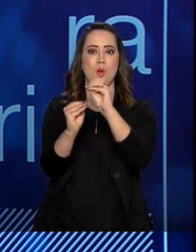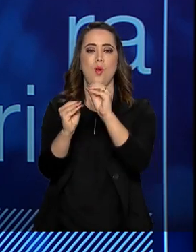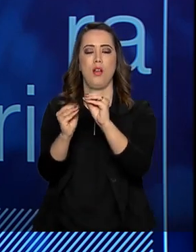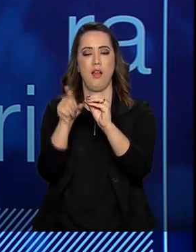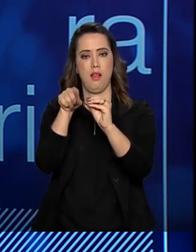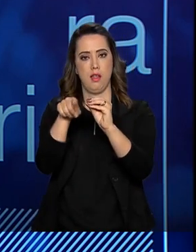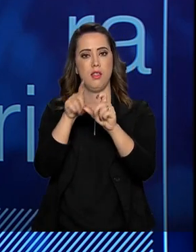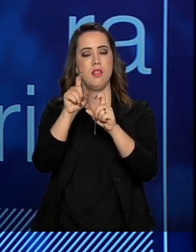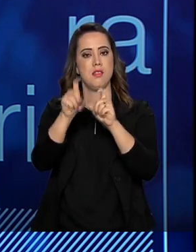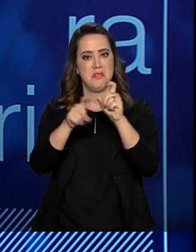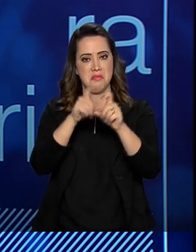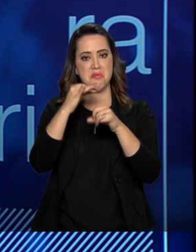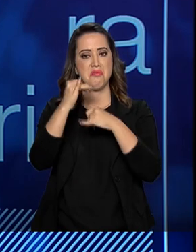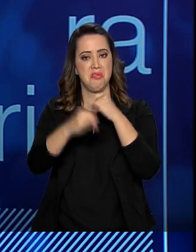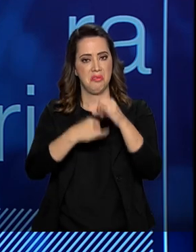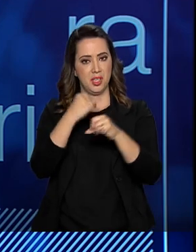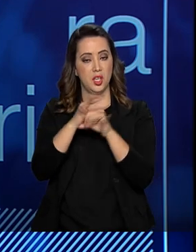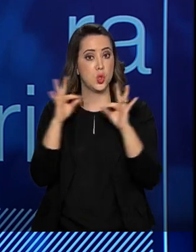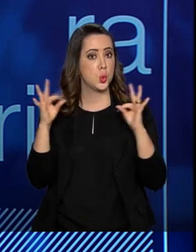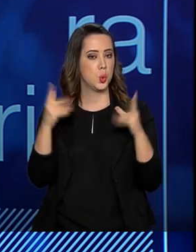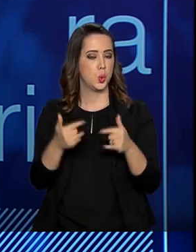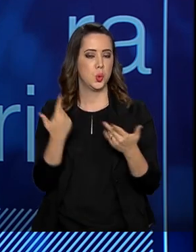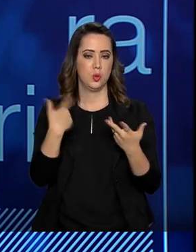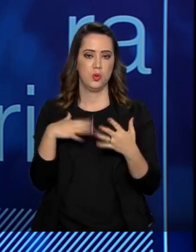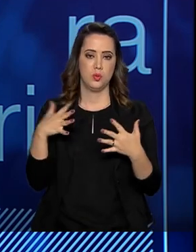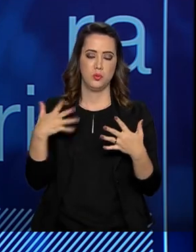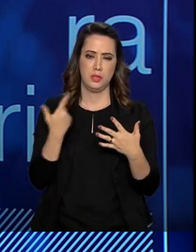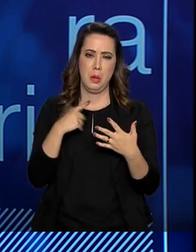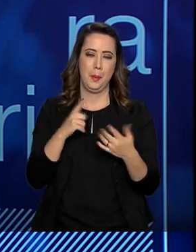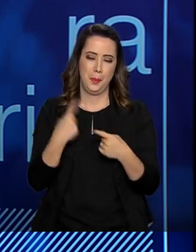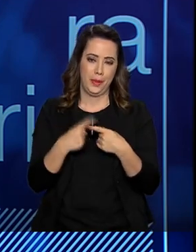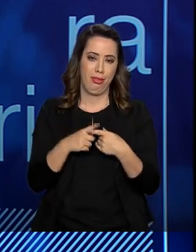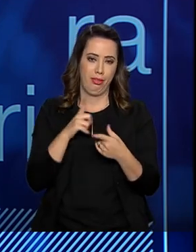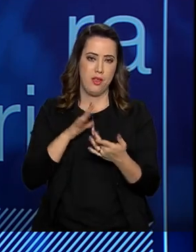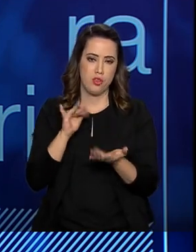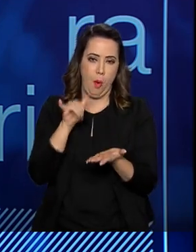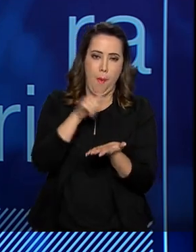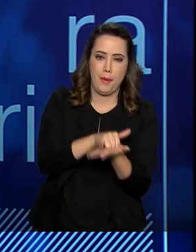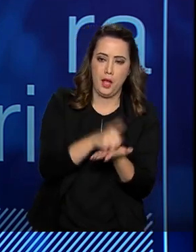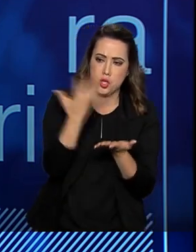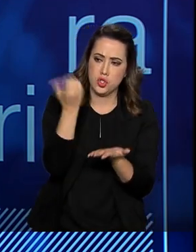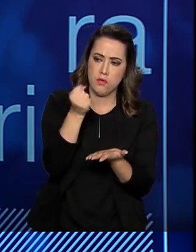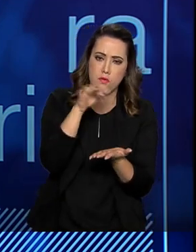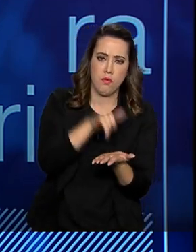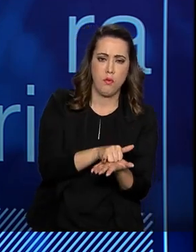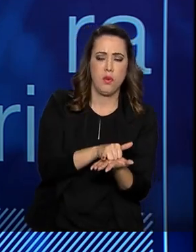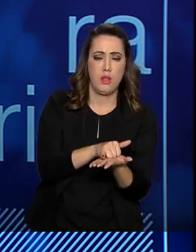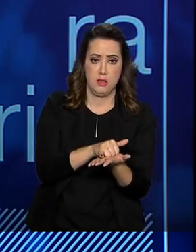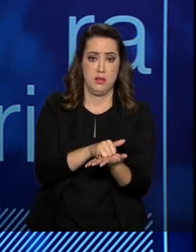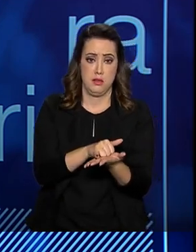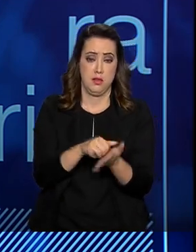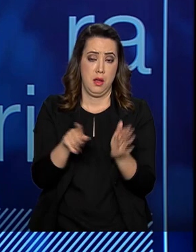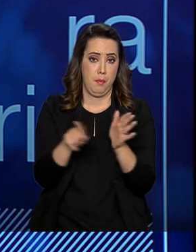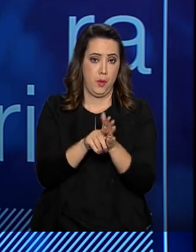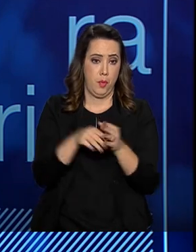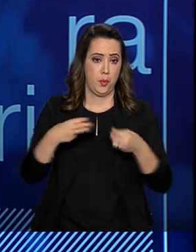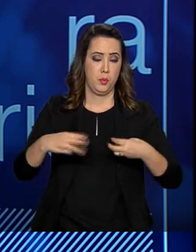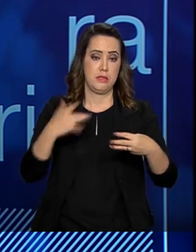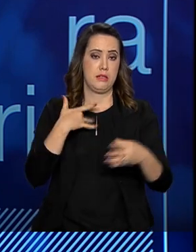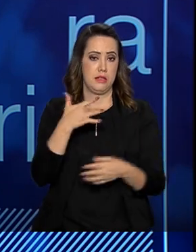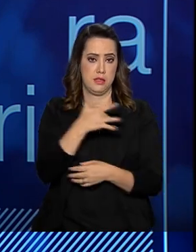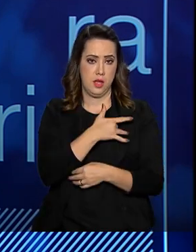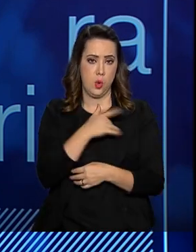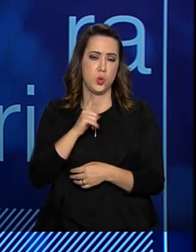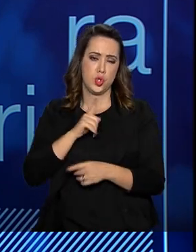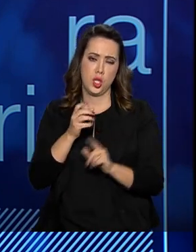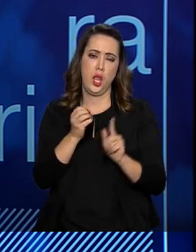nós estamos trabalhando na integração. Tem um aplicativo do Ministério da Saúde chamado Meu DigiSus. Está disponível tanto na loja